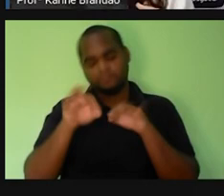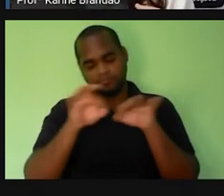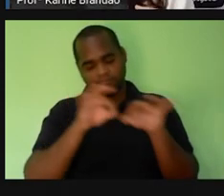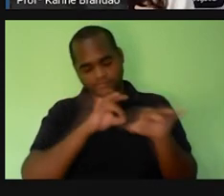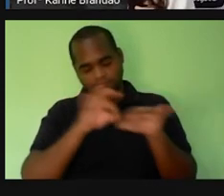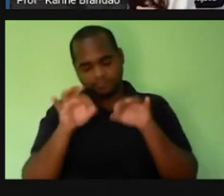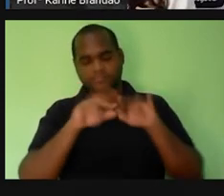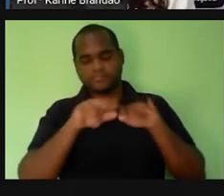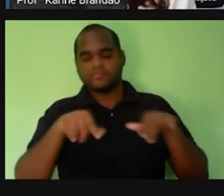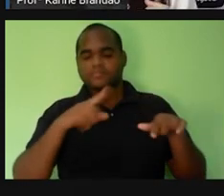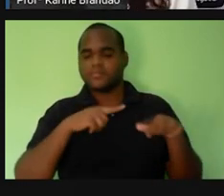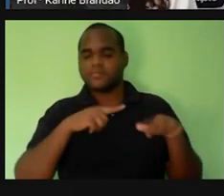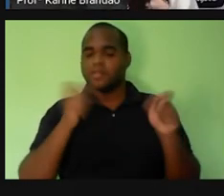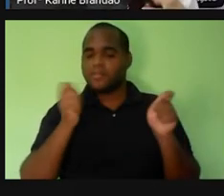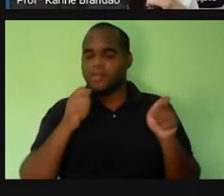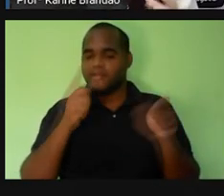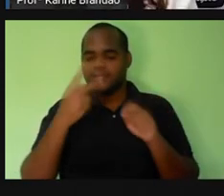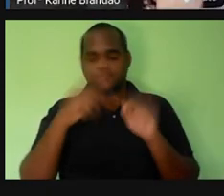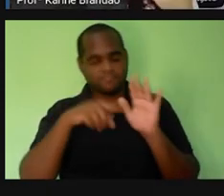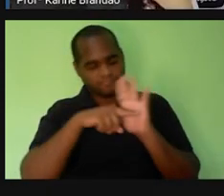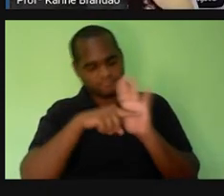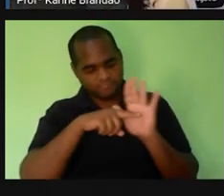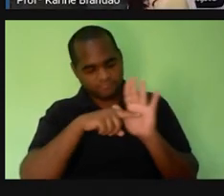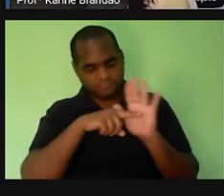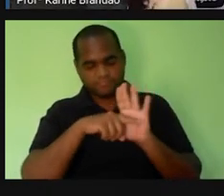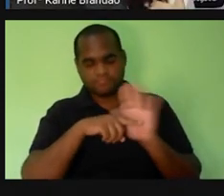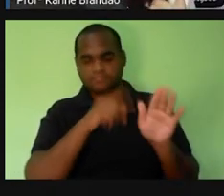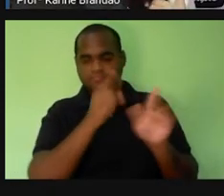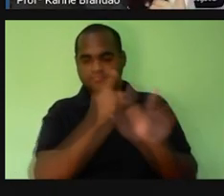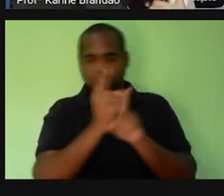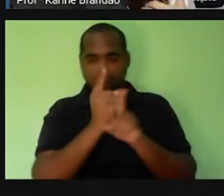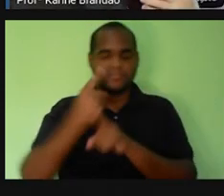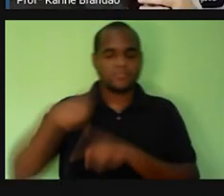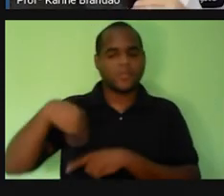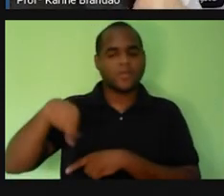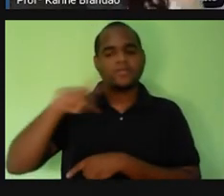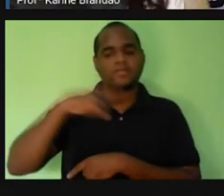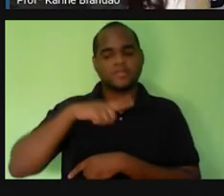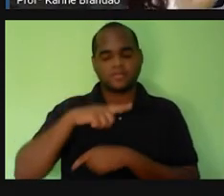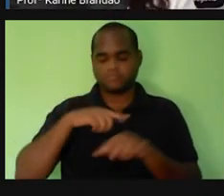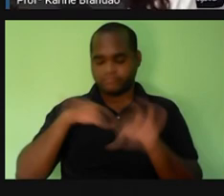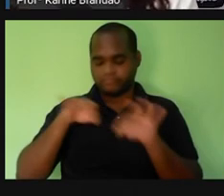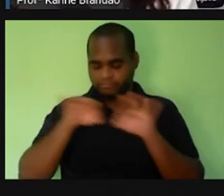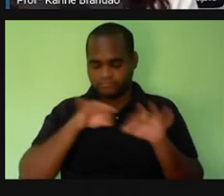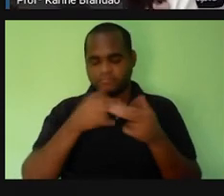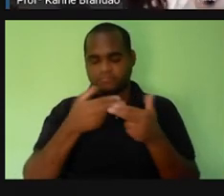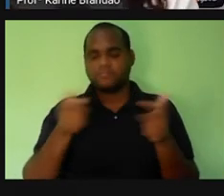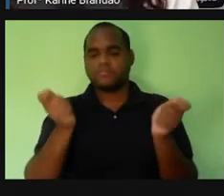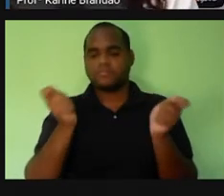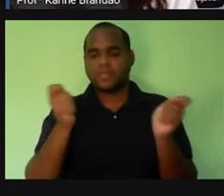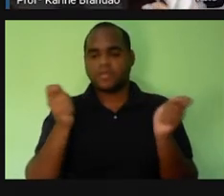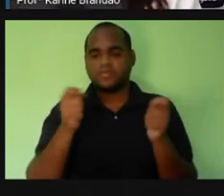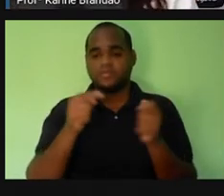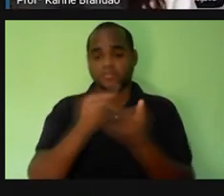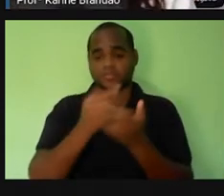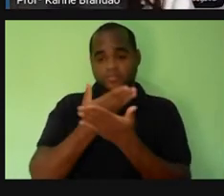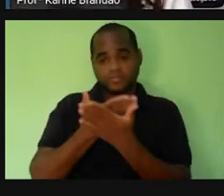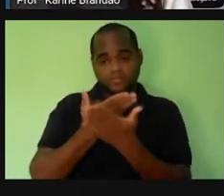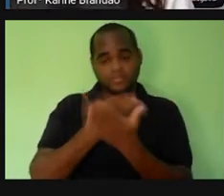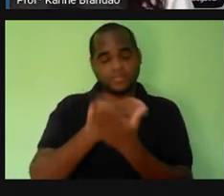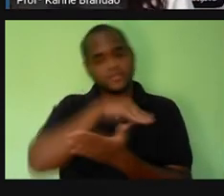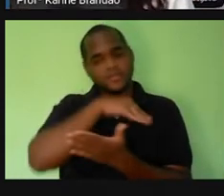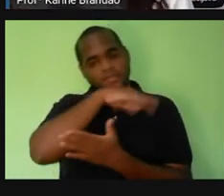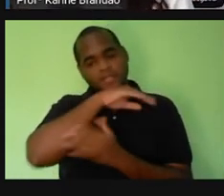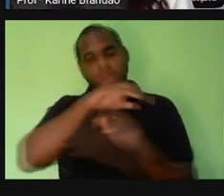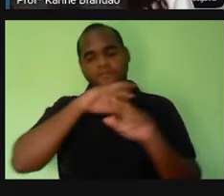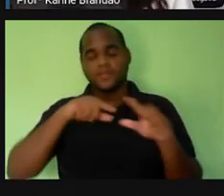para poder estudar, né? Então, é uma organização para nós, seres humanos, para a gente poder estudar os seres vivos, inclusive a